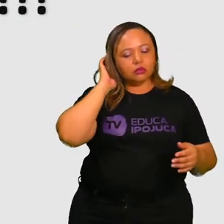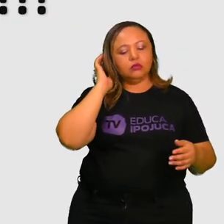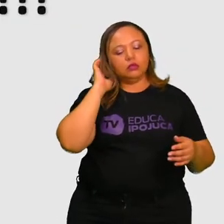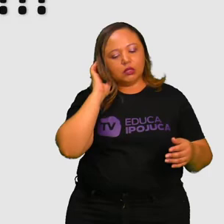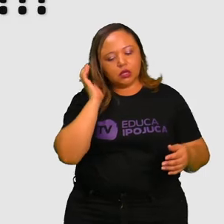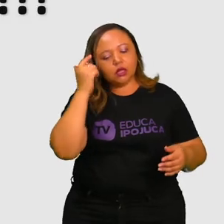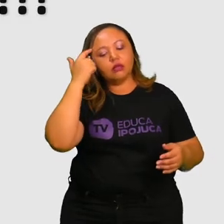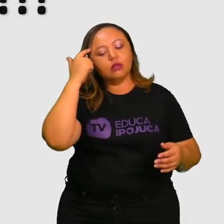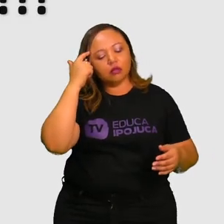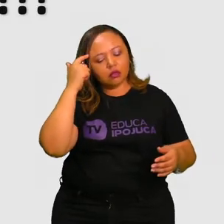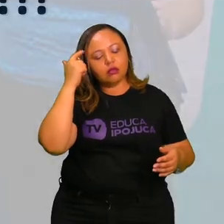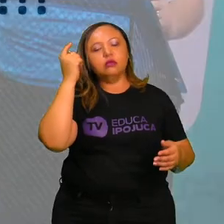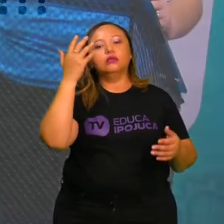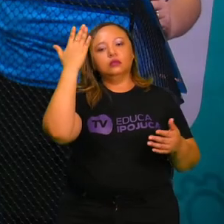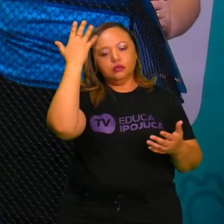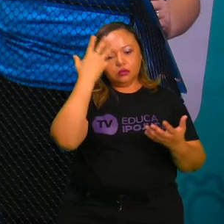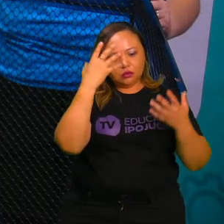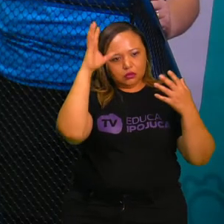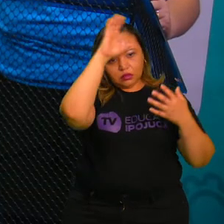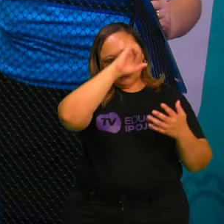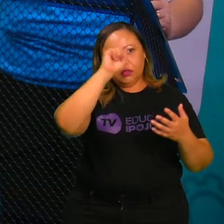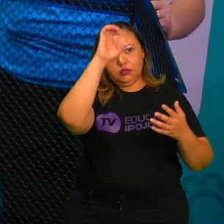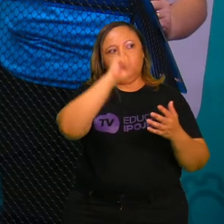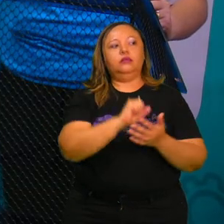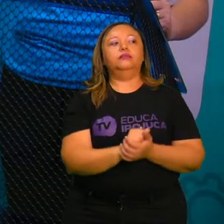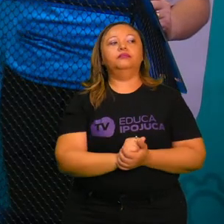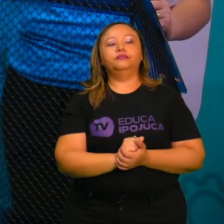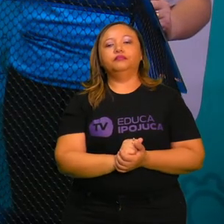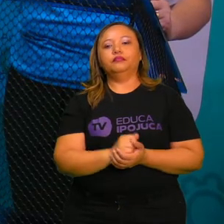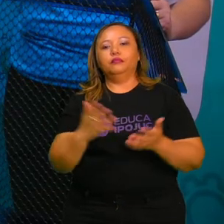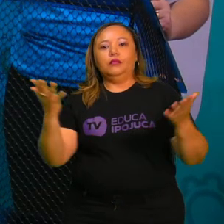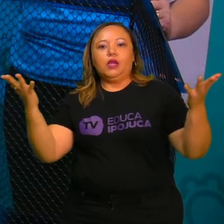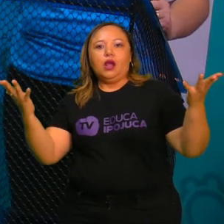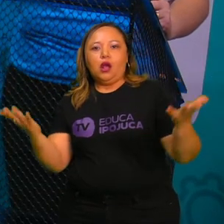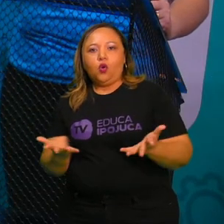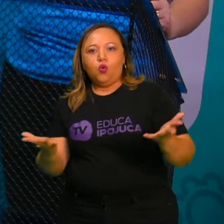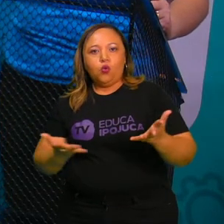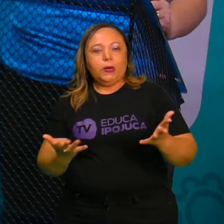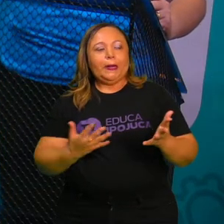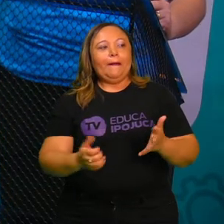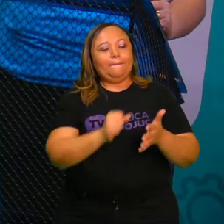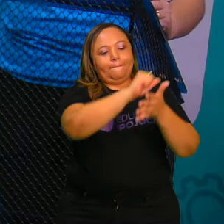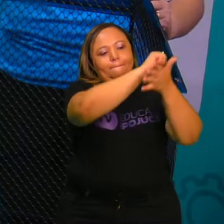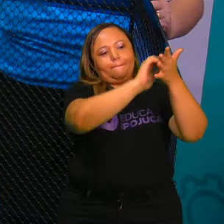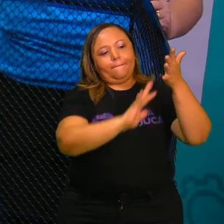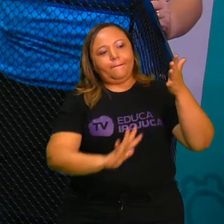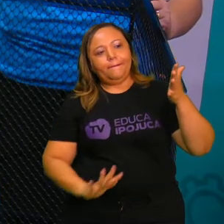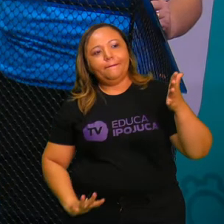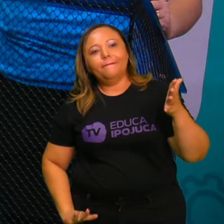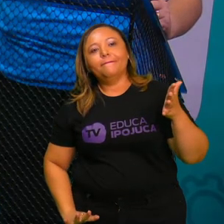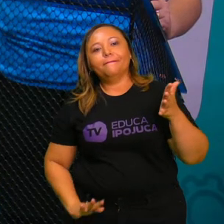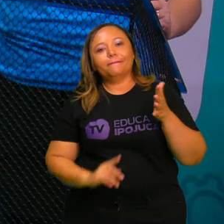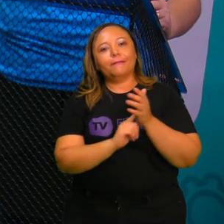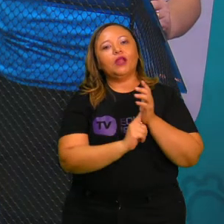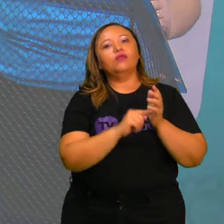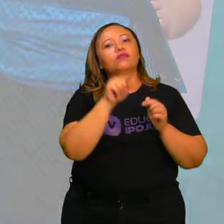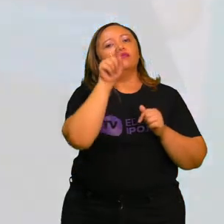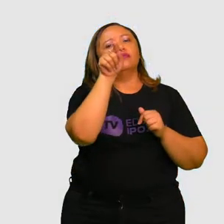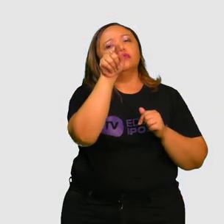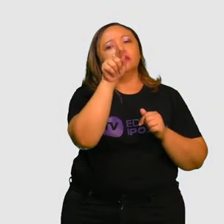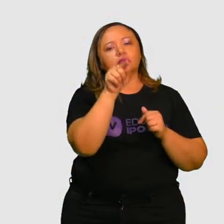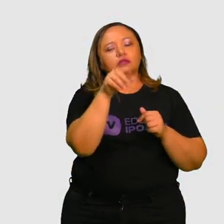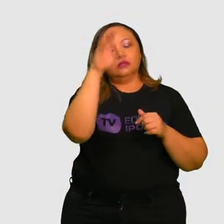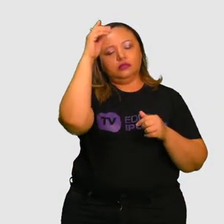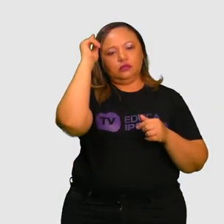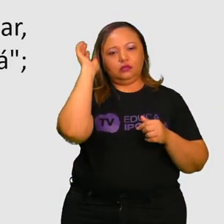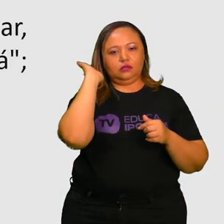informações. E chegamos à hora do nosso desafio. Vocês já ouviram falar nas leis de